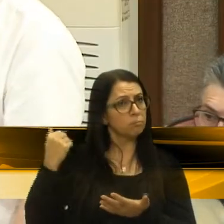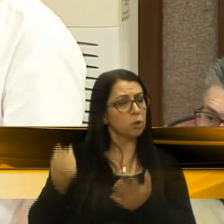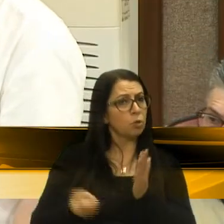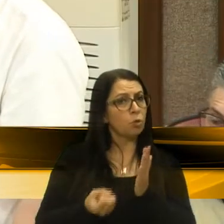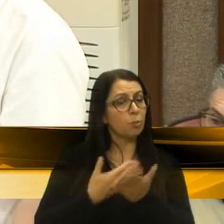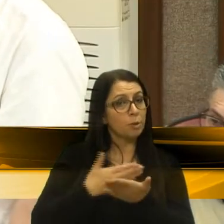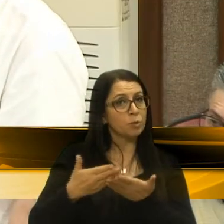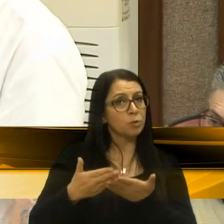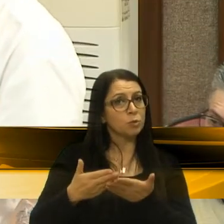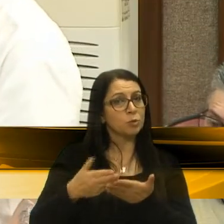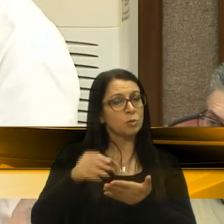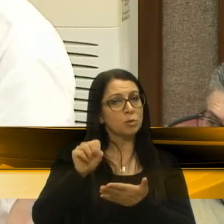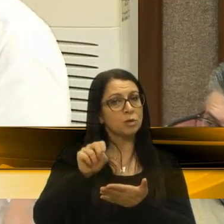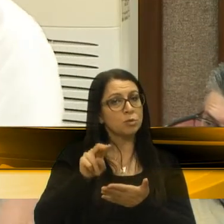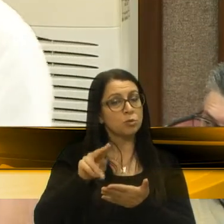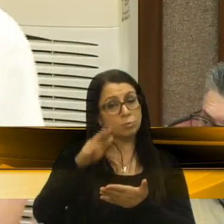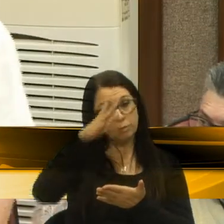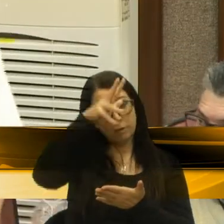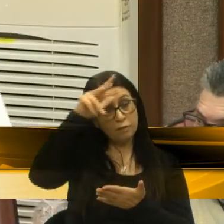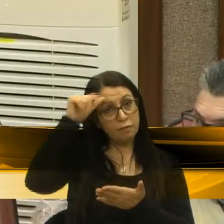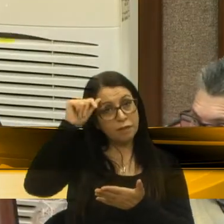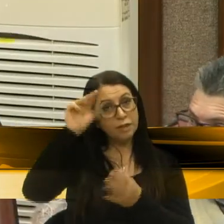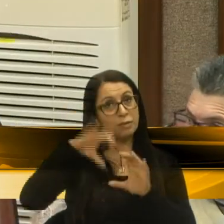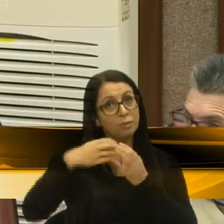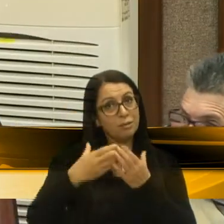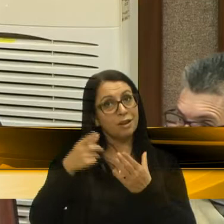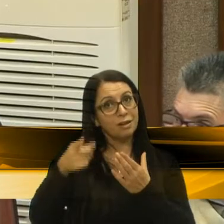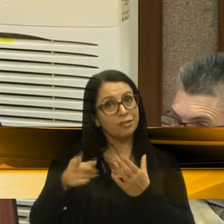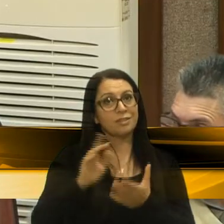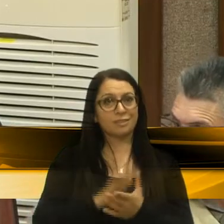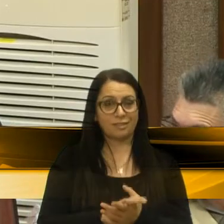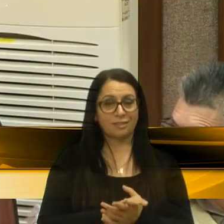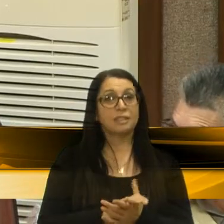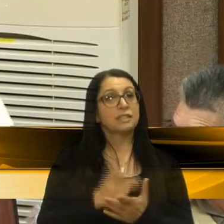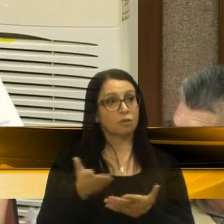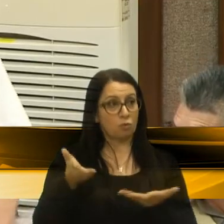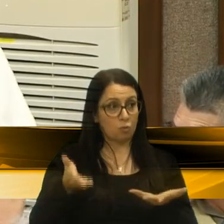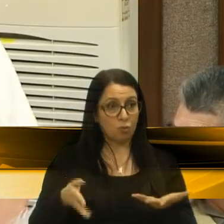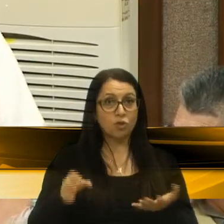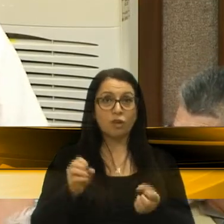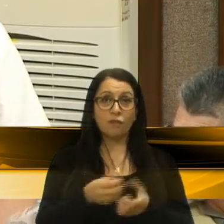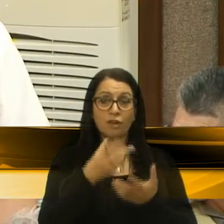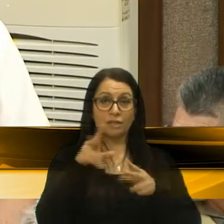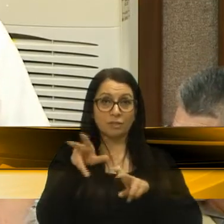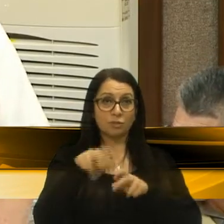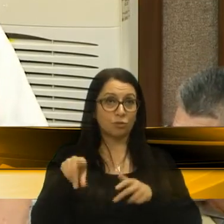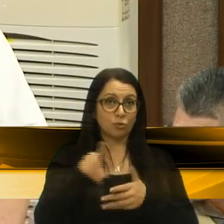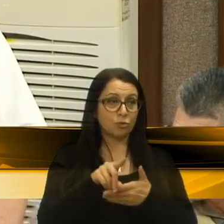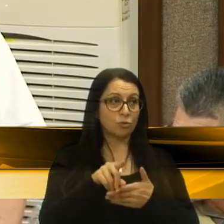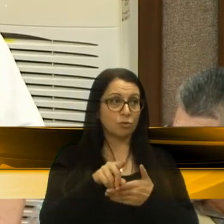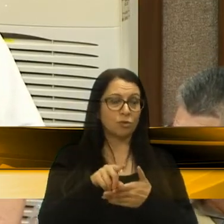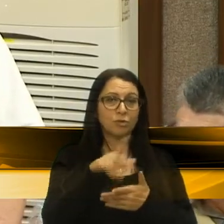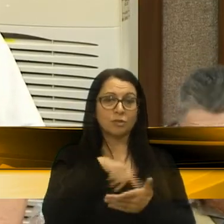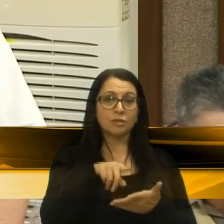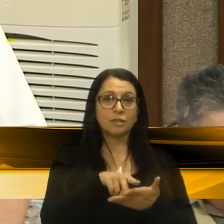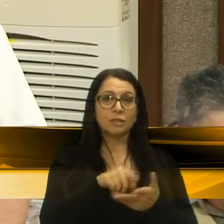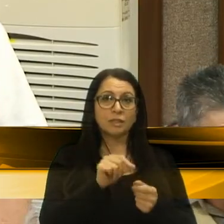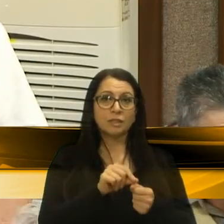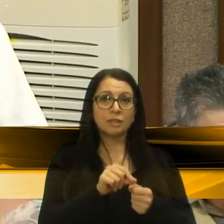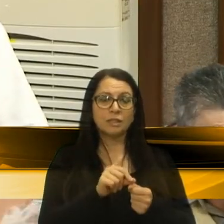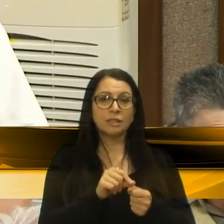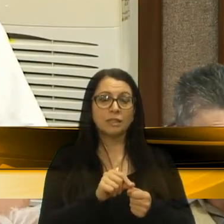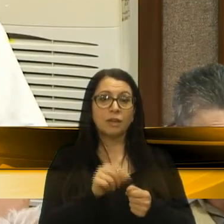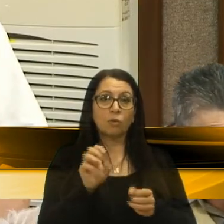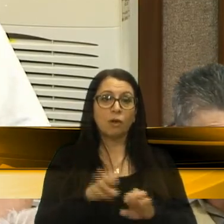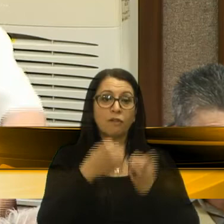era subprefeito lá da nossa comunidade de Fazenda Sousa. Então, hoje, a festa do agricultor de Fazenda Sousa, ela é um